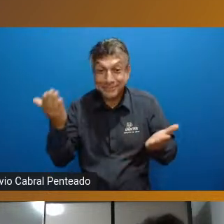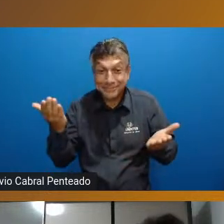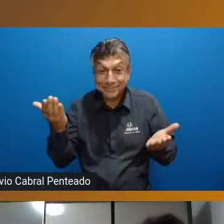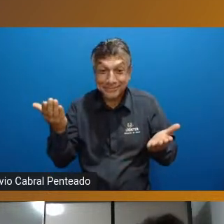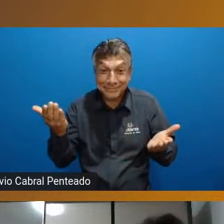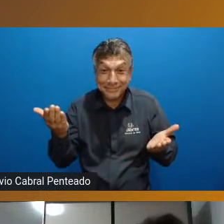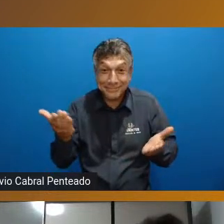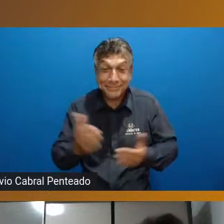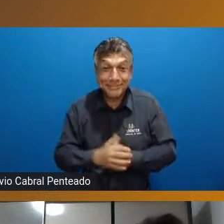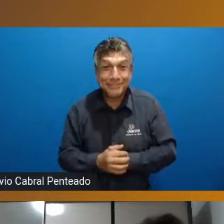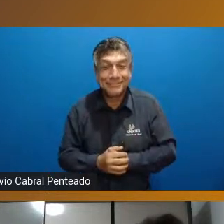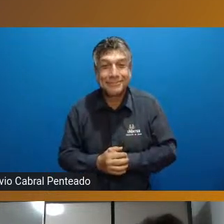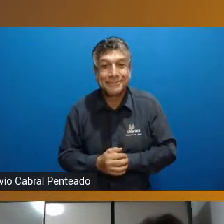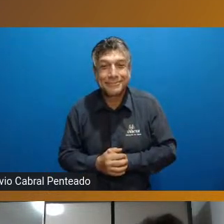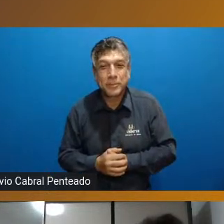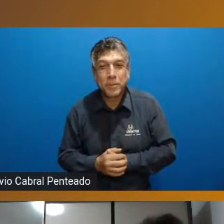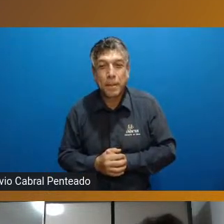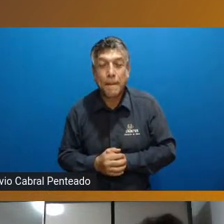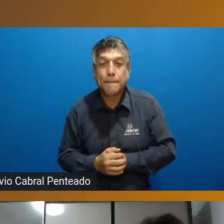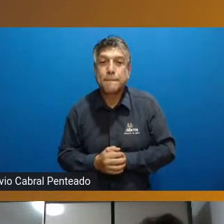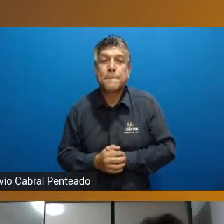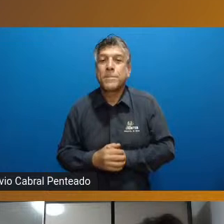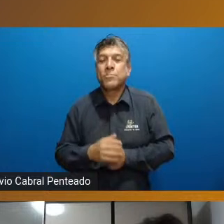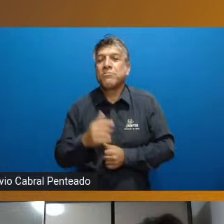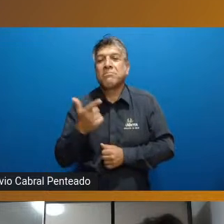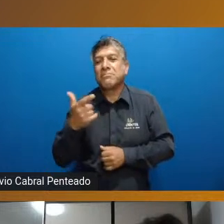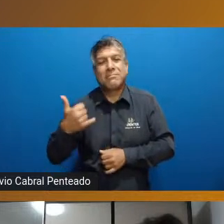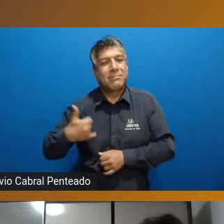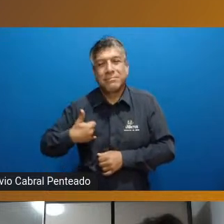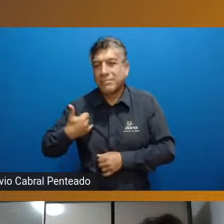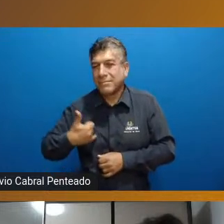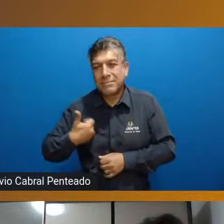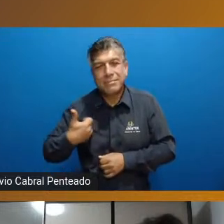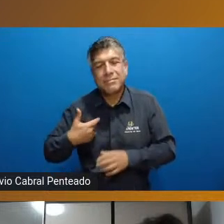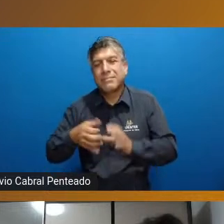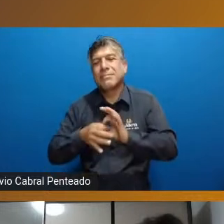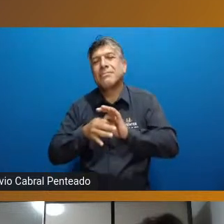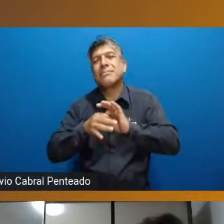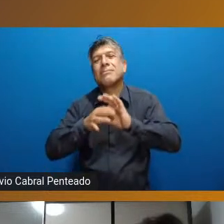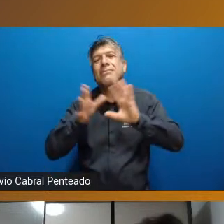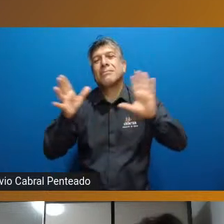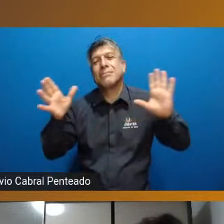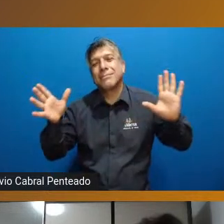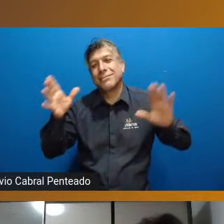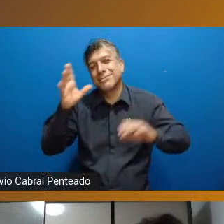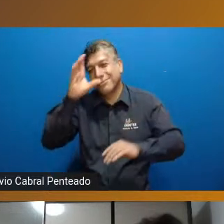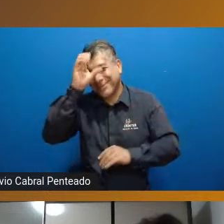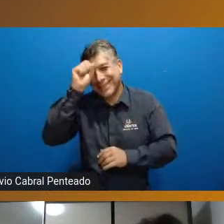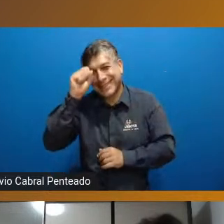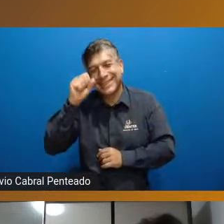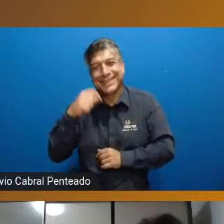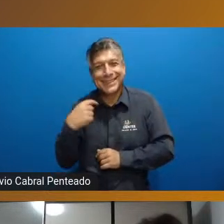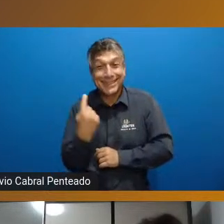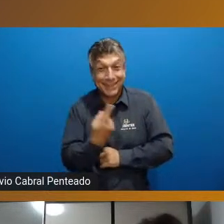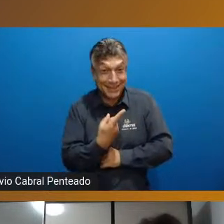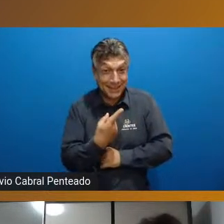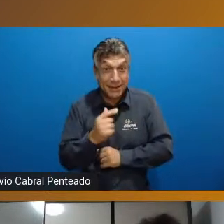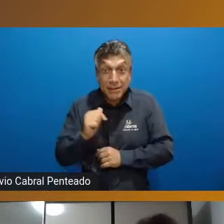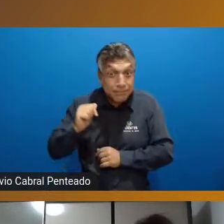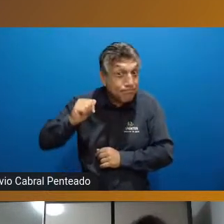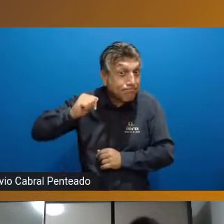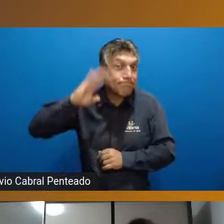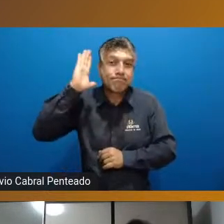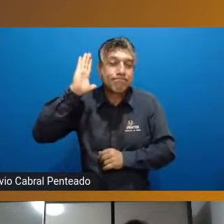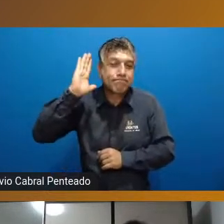do sapateado então não há idade né para para se aprender a gente quanto mais